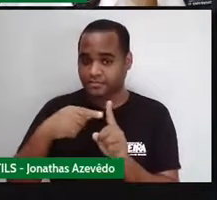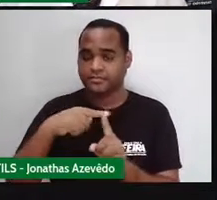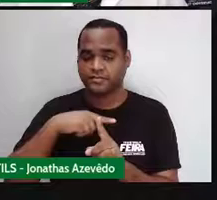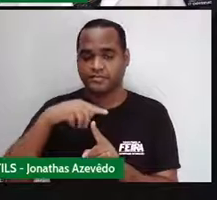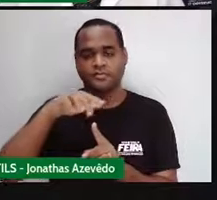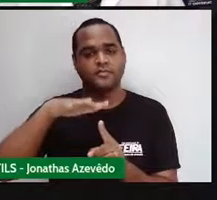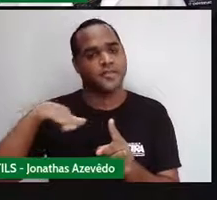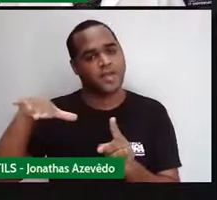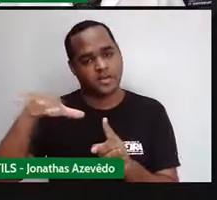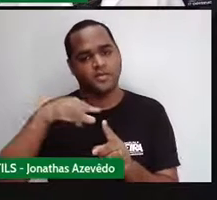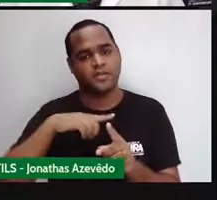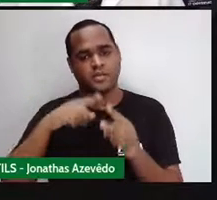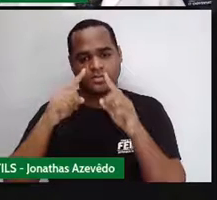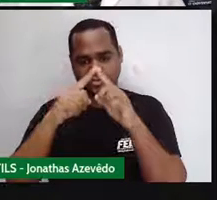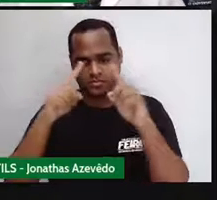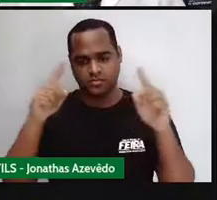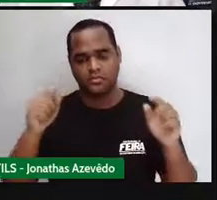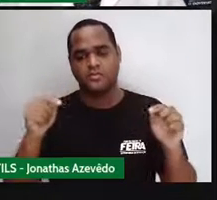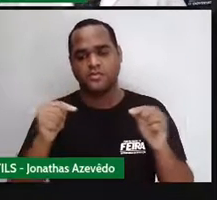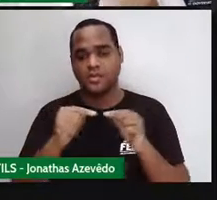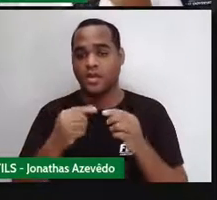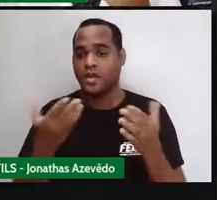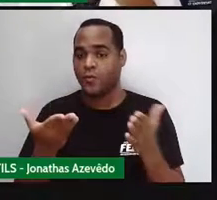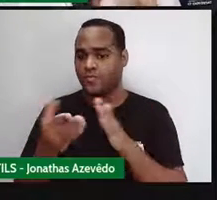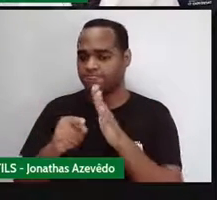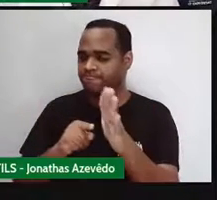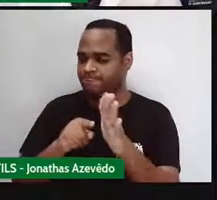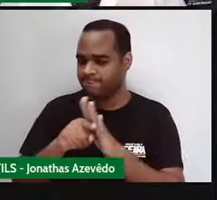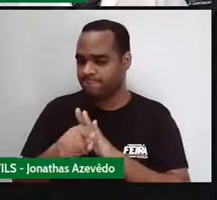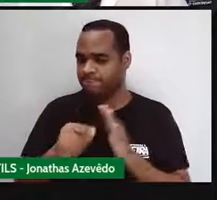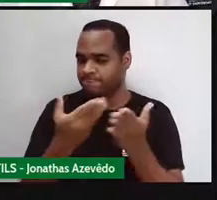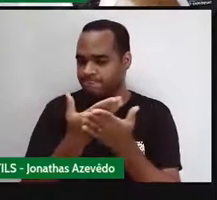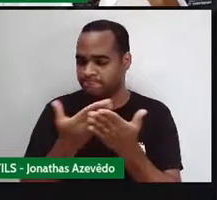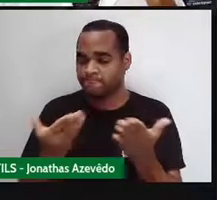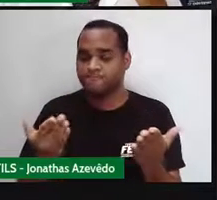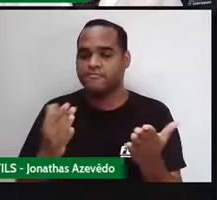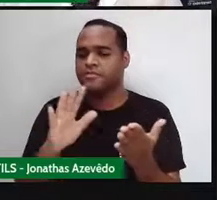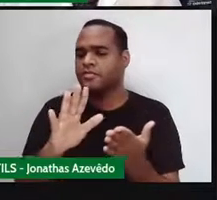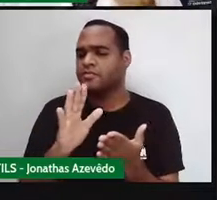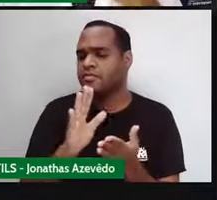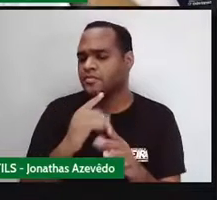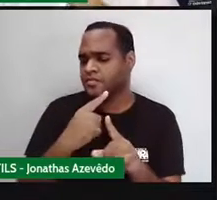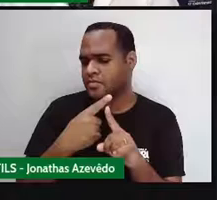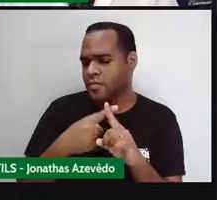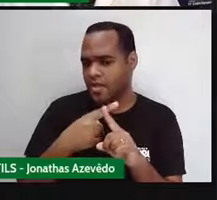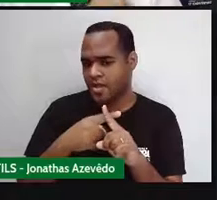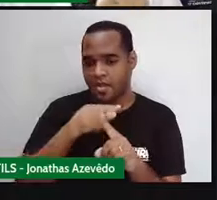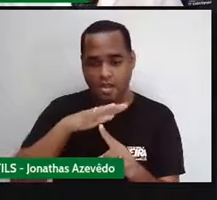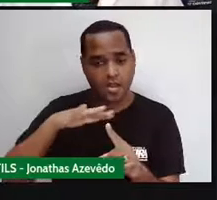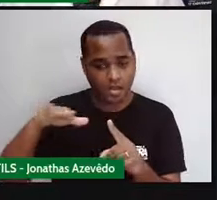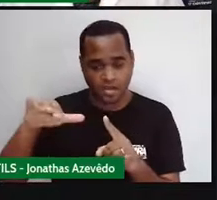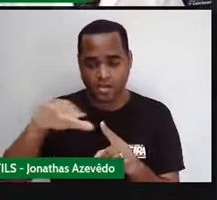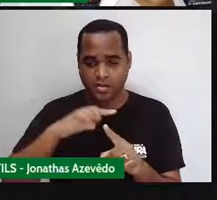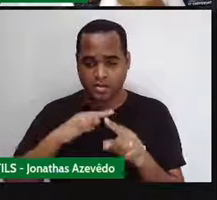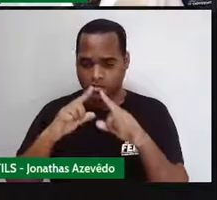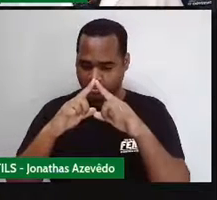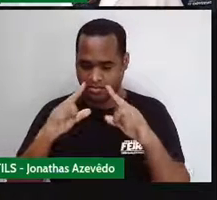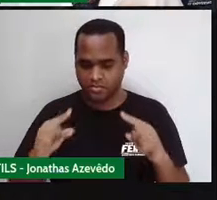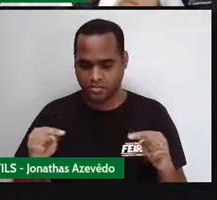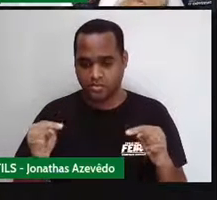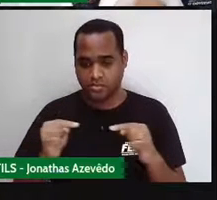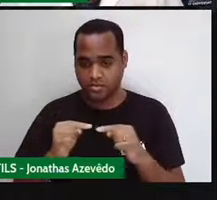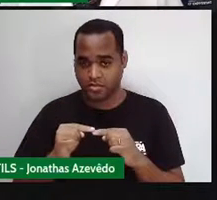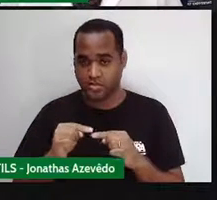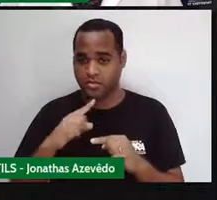E agora é que vem a pergunta. Por quê? Por que que a área do losango está